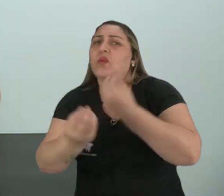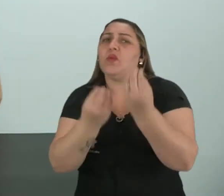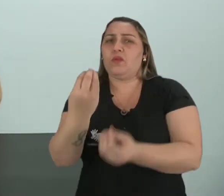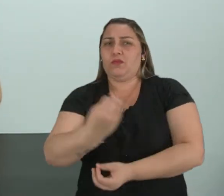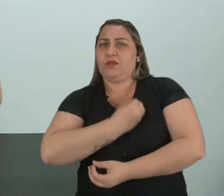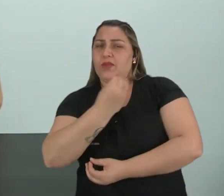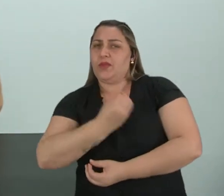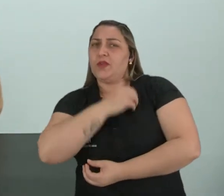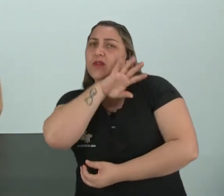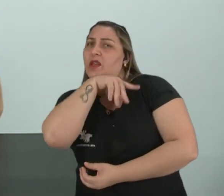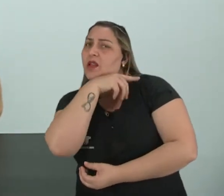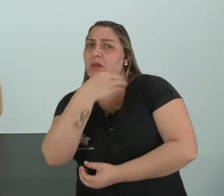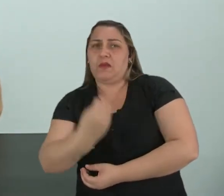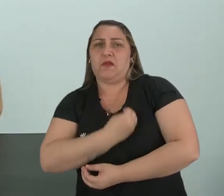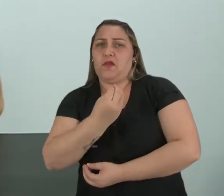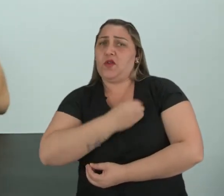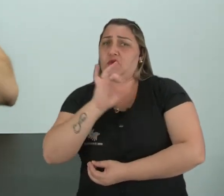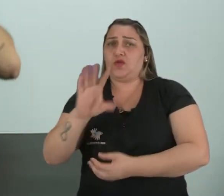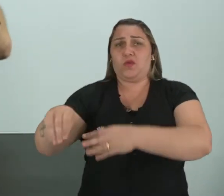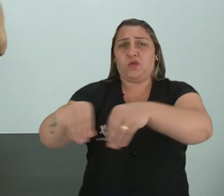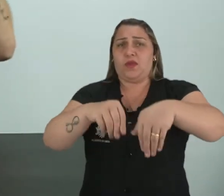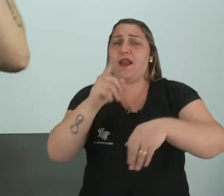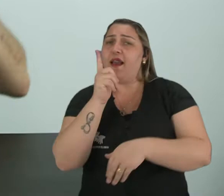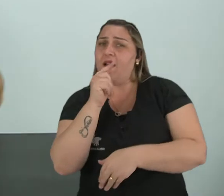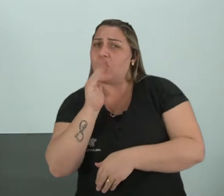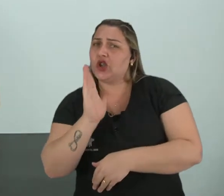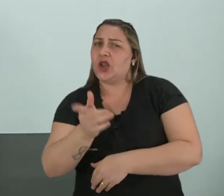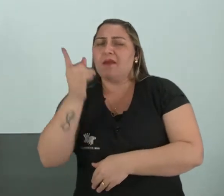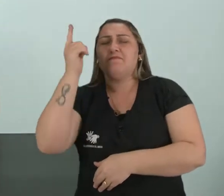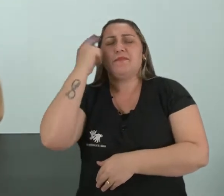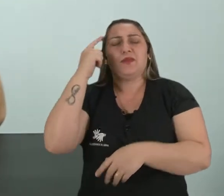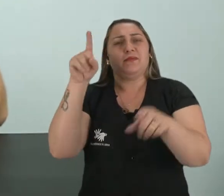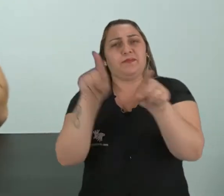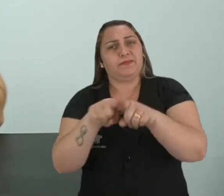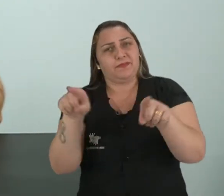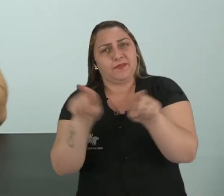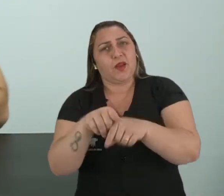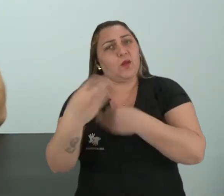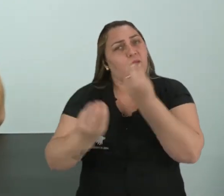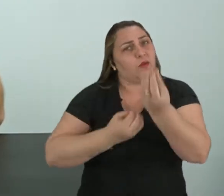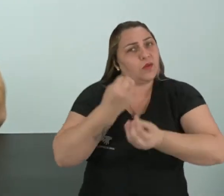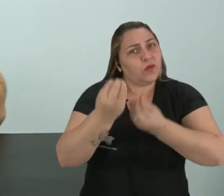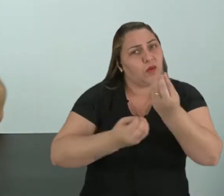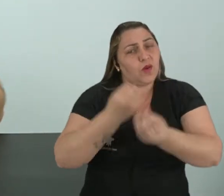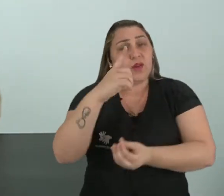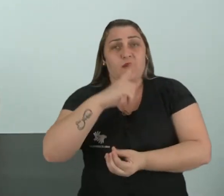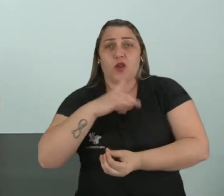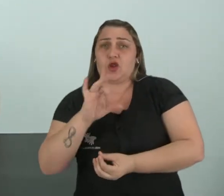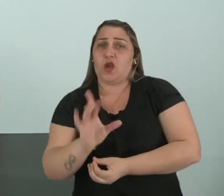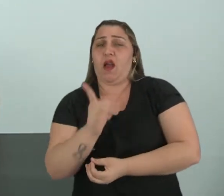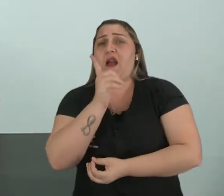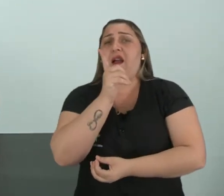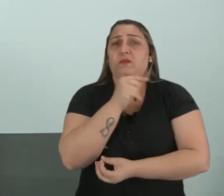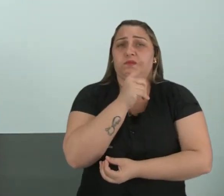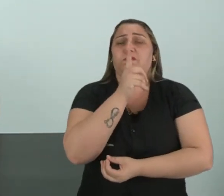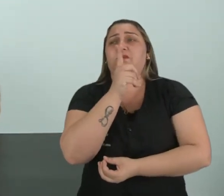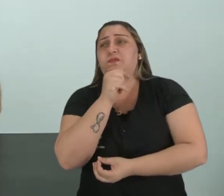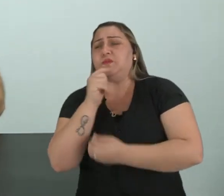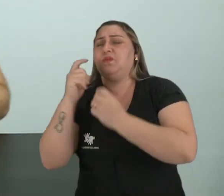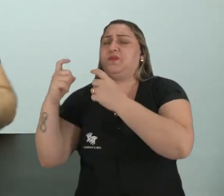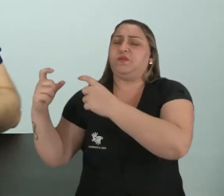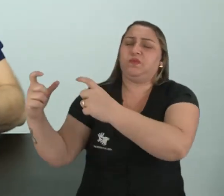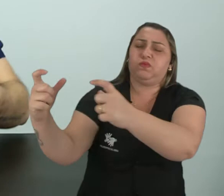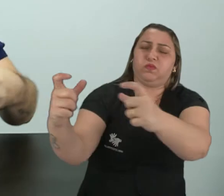iriam viver os animais que não vivem só nisso? E você já imaginou também como seria se só existisse água, água em